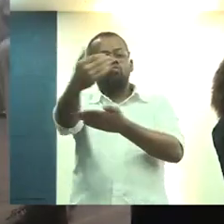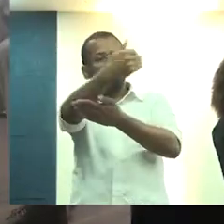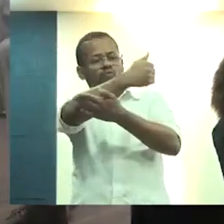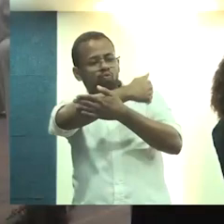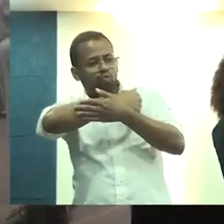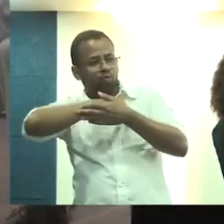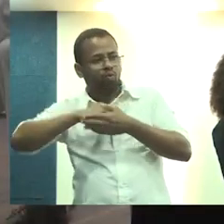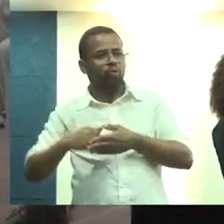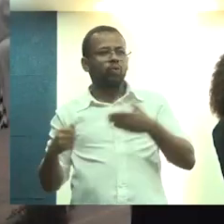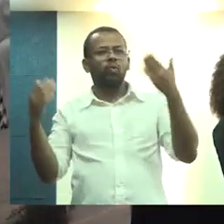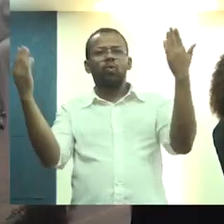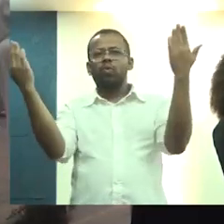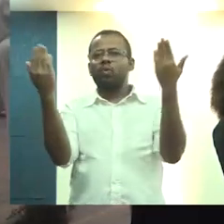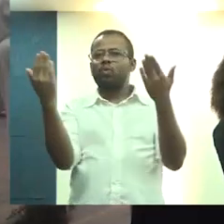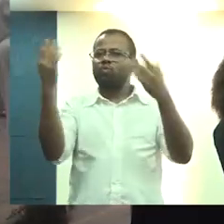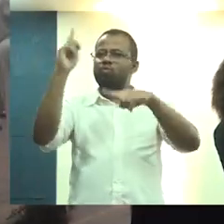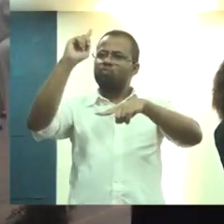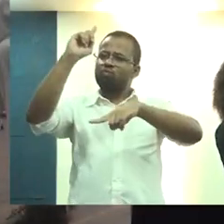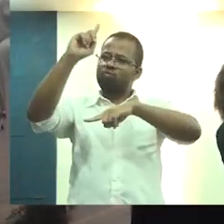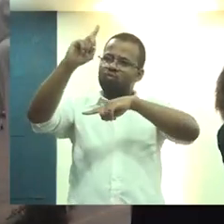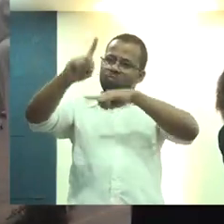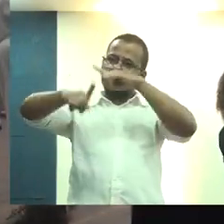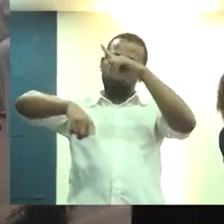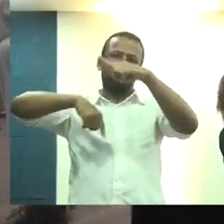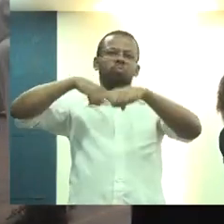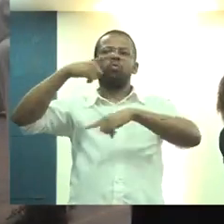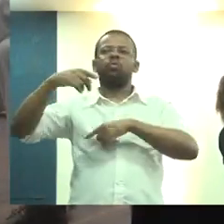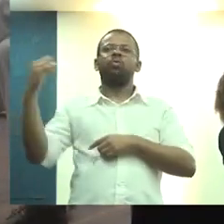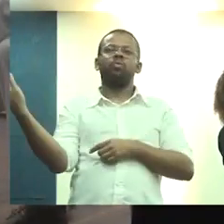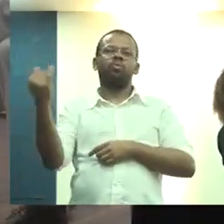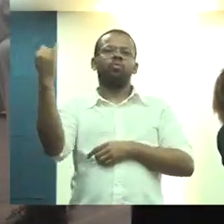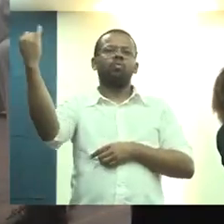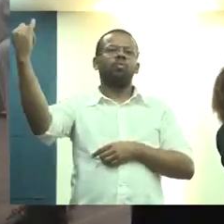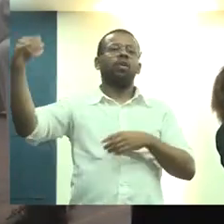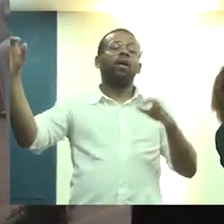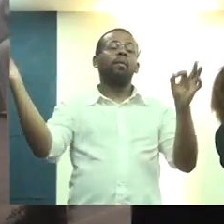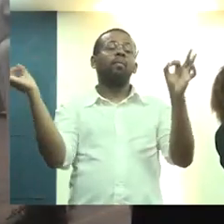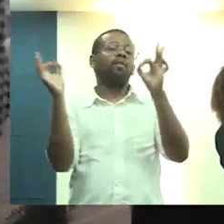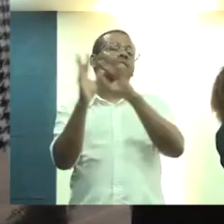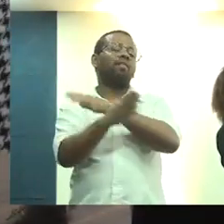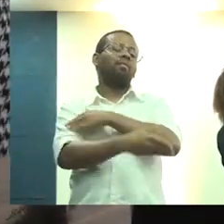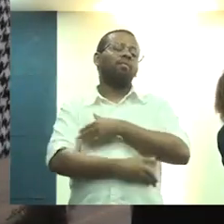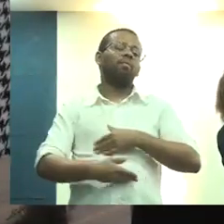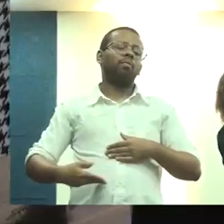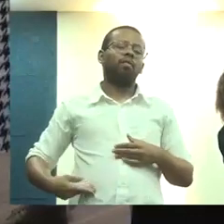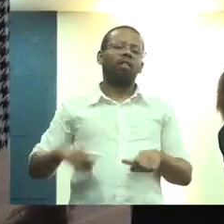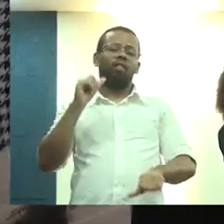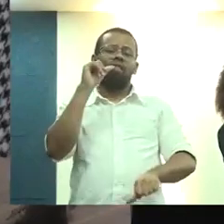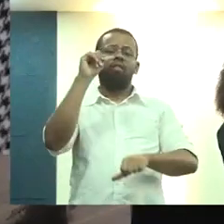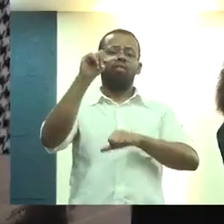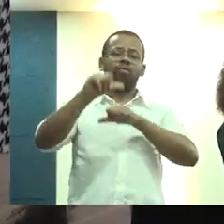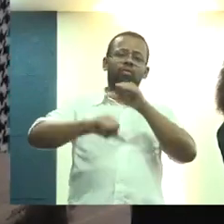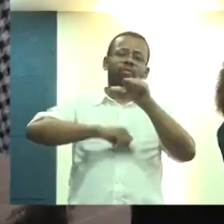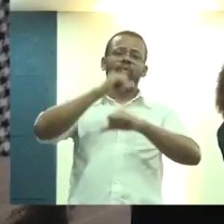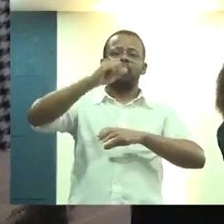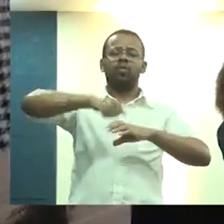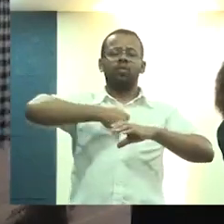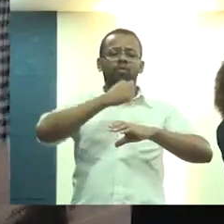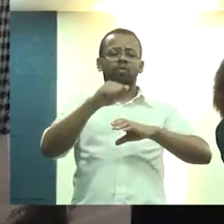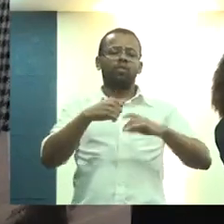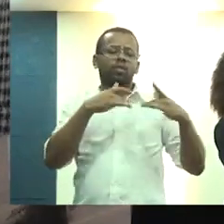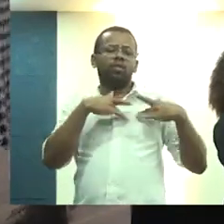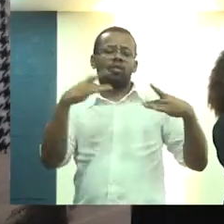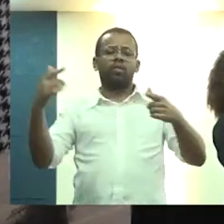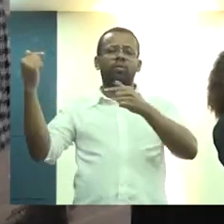E hoje a gente dá um passo muito importante no combate à fome, que é transformar as cozinhas solidárias